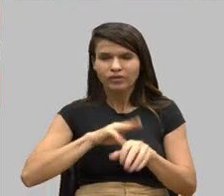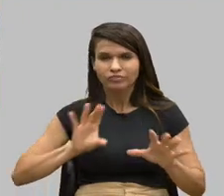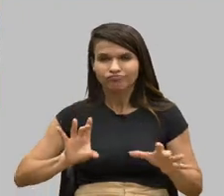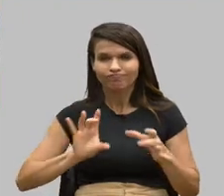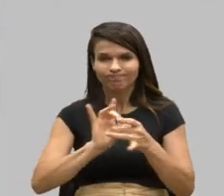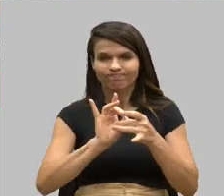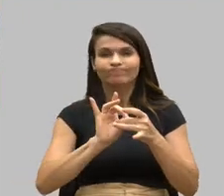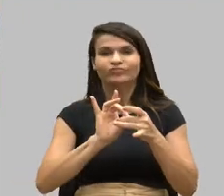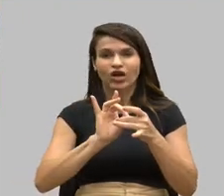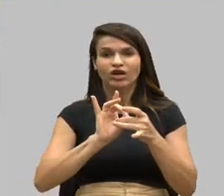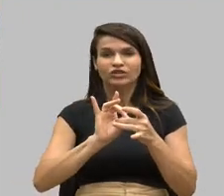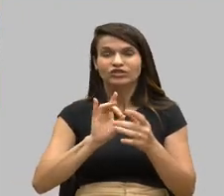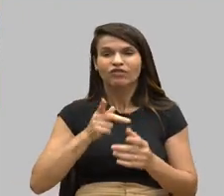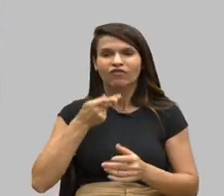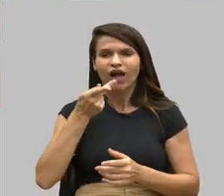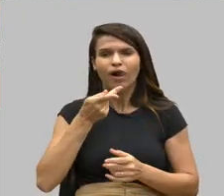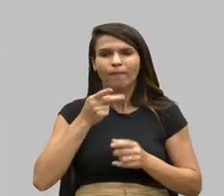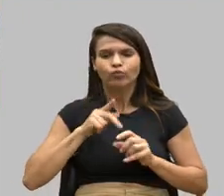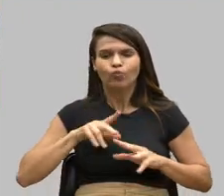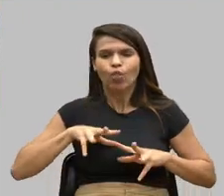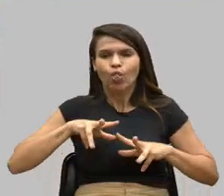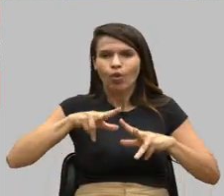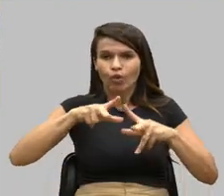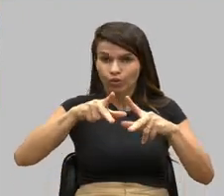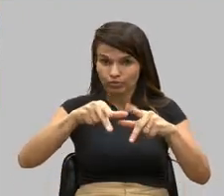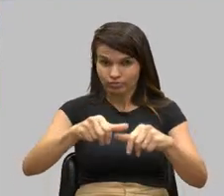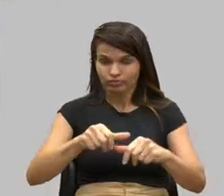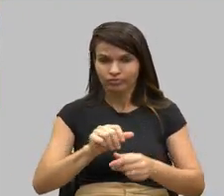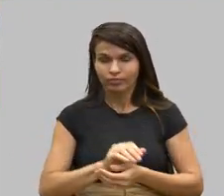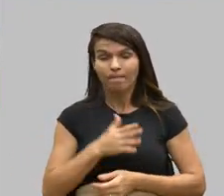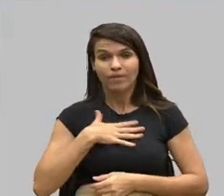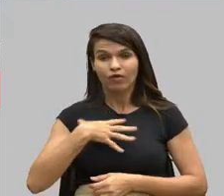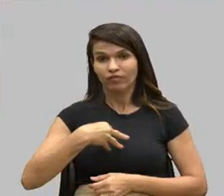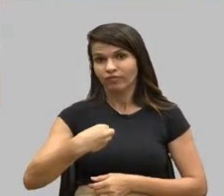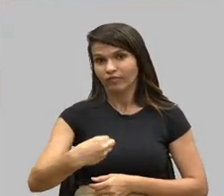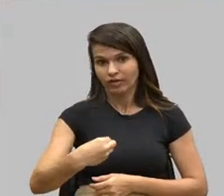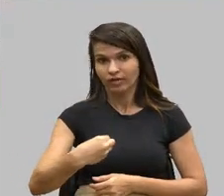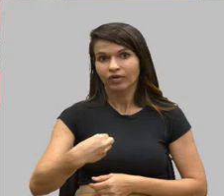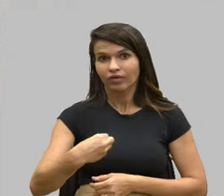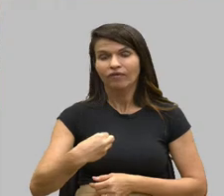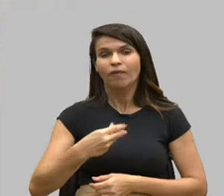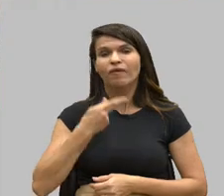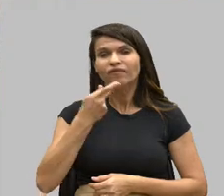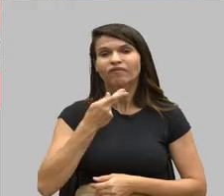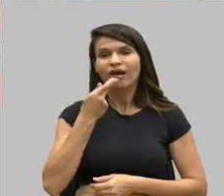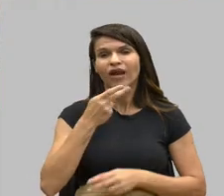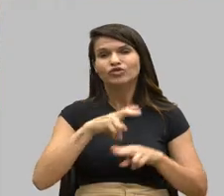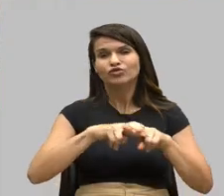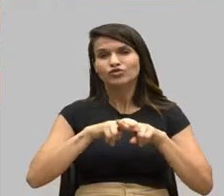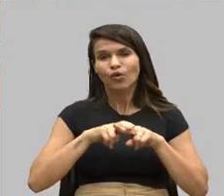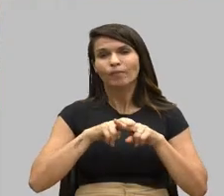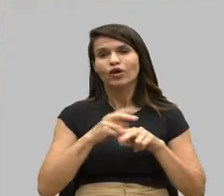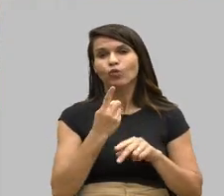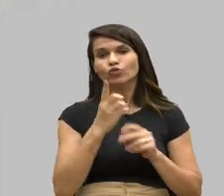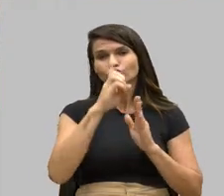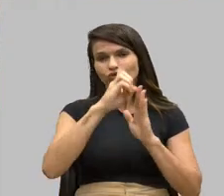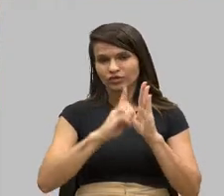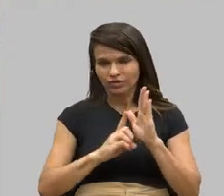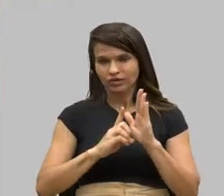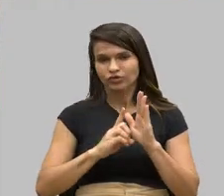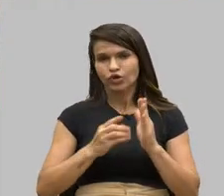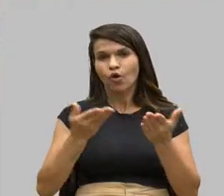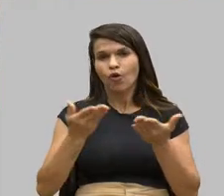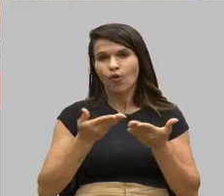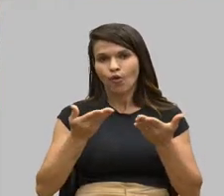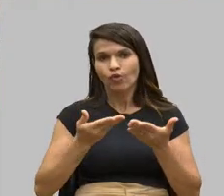fala por um todo. Meu filho, vamos falar do direito, um dos direitos que hoje deveria